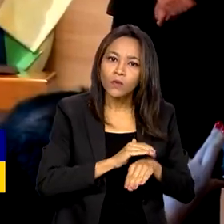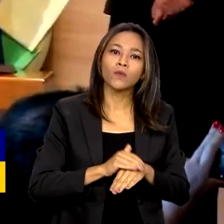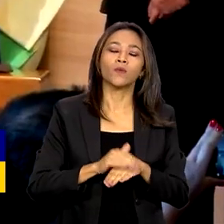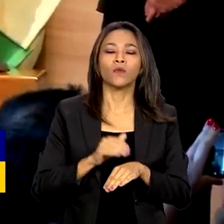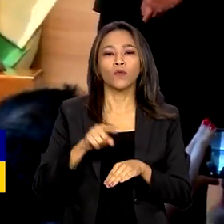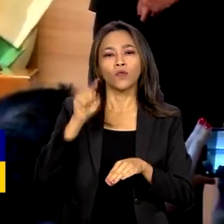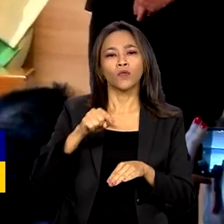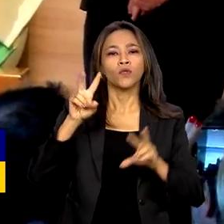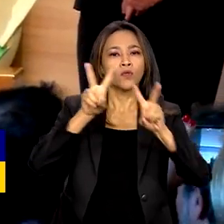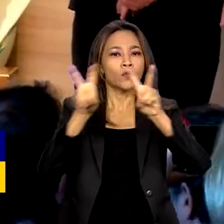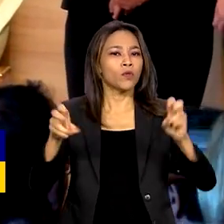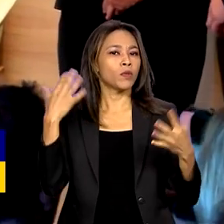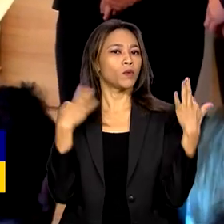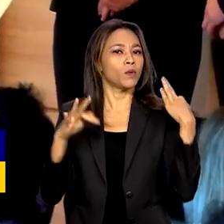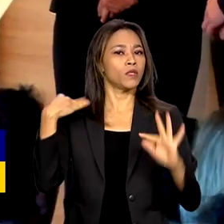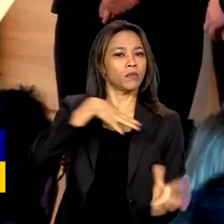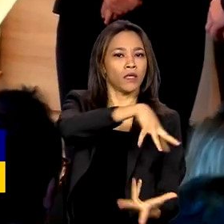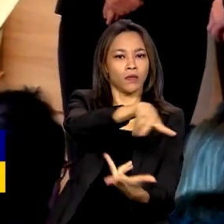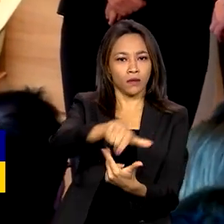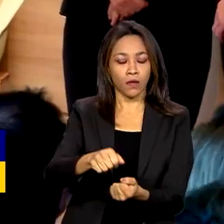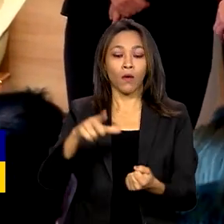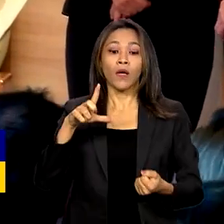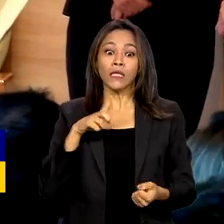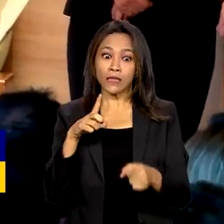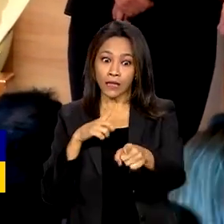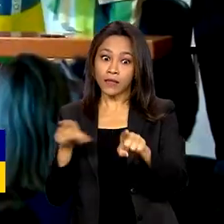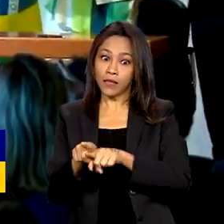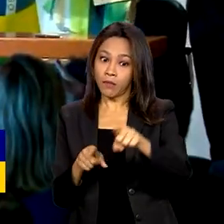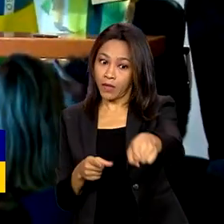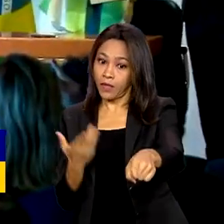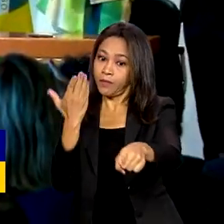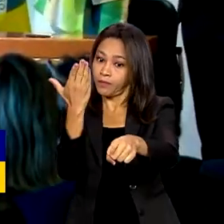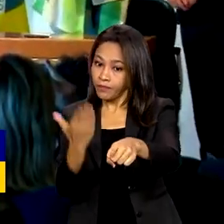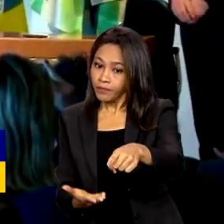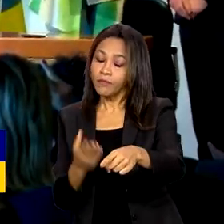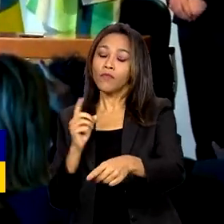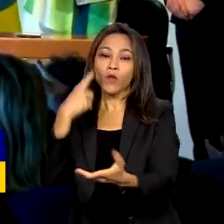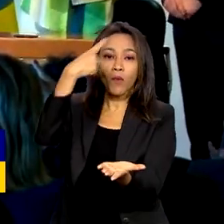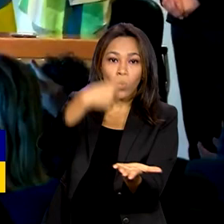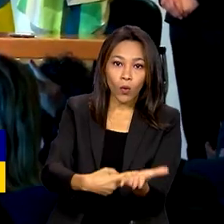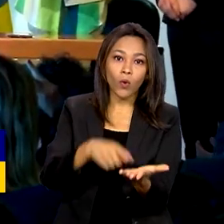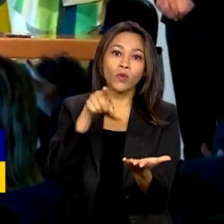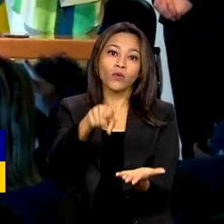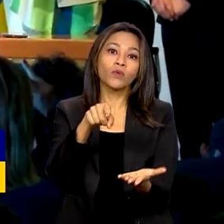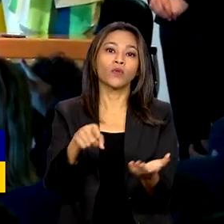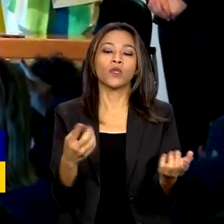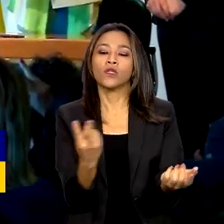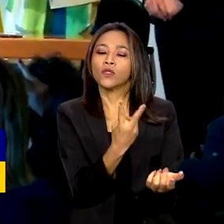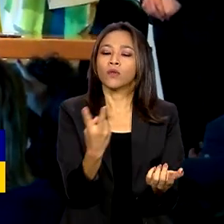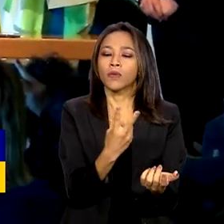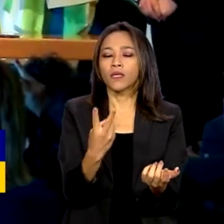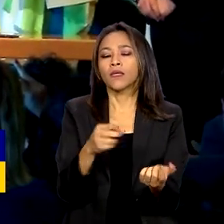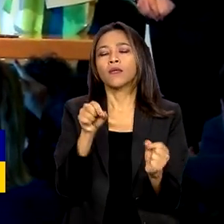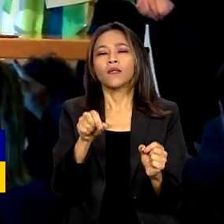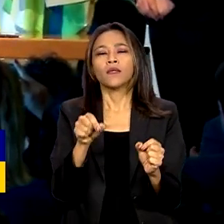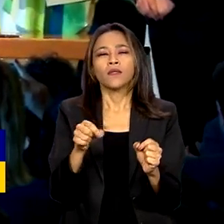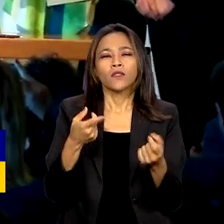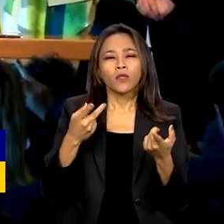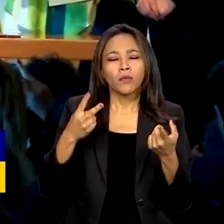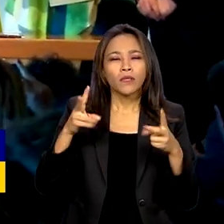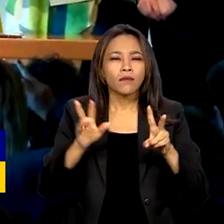internacional. Há também um acordo entre a Agência Espacial Brasileira e a Portugal Space para a troca de